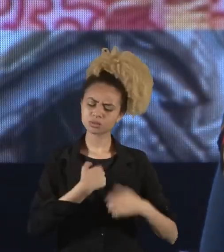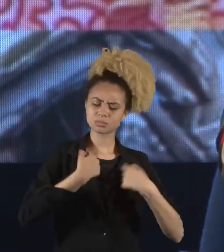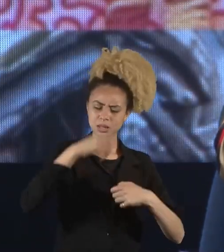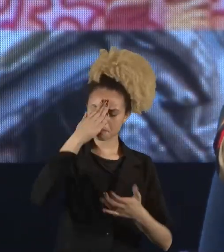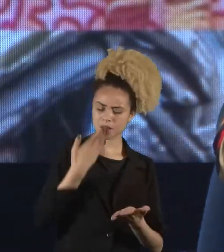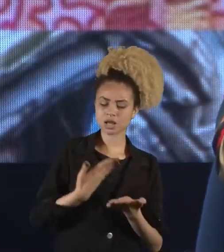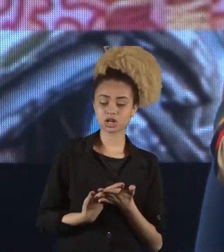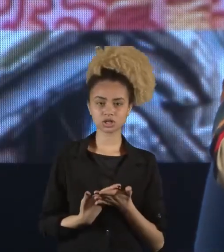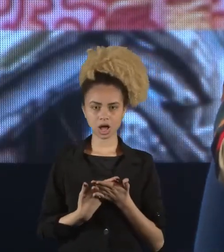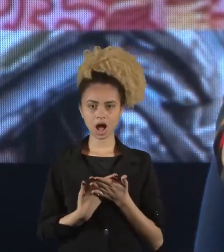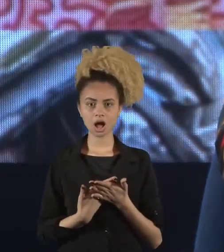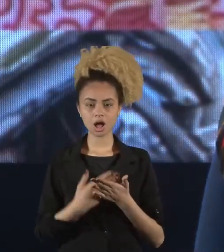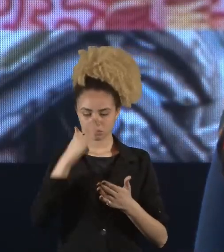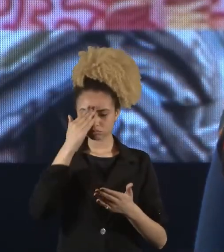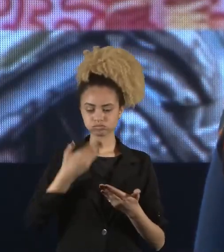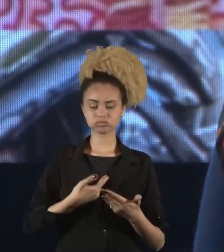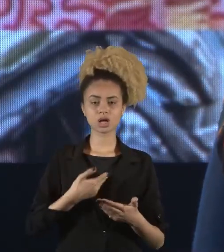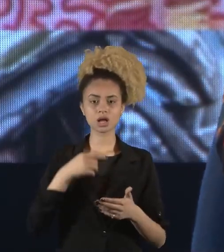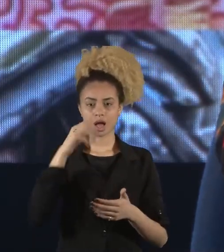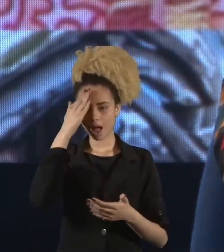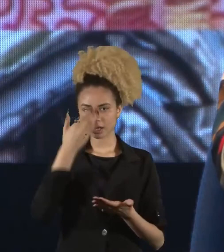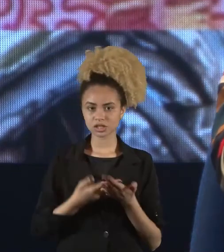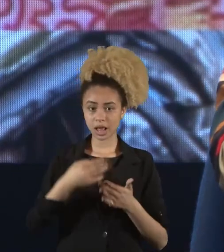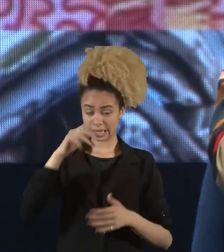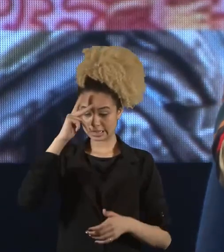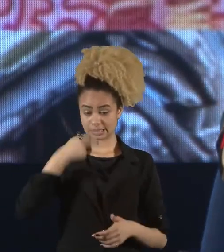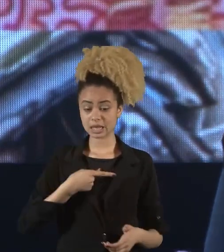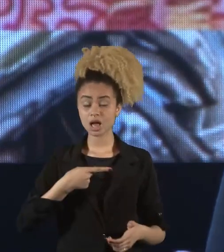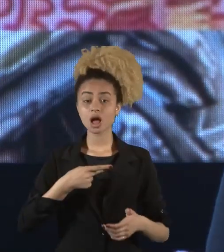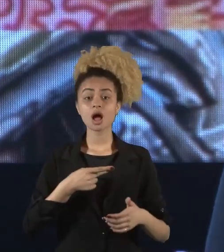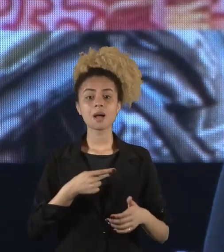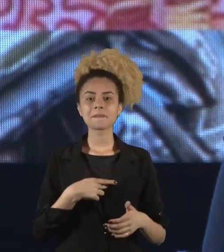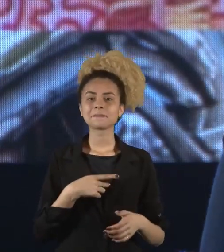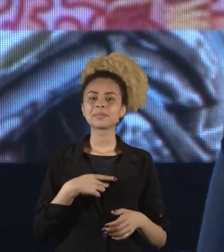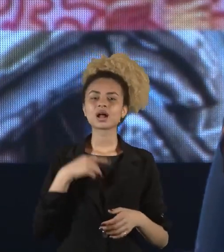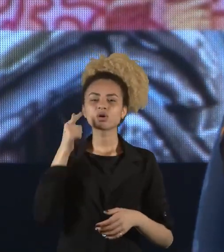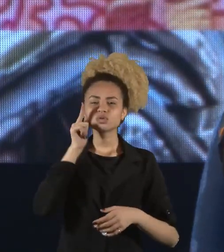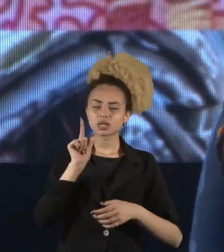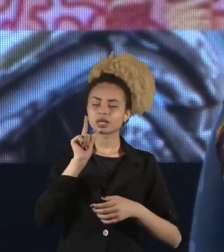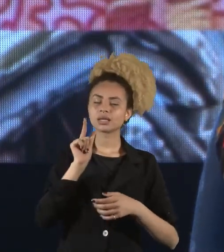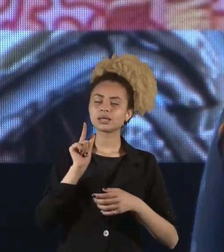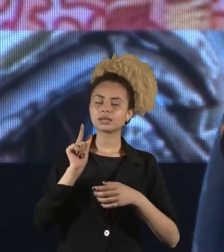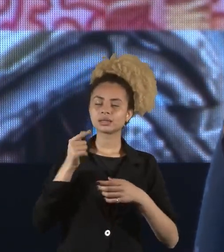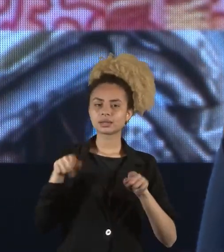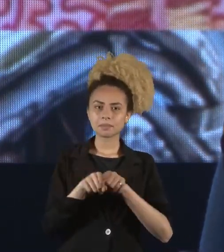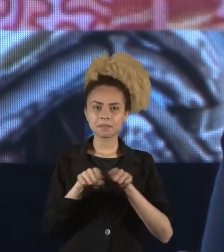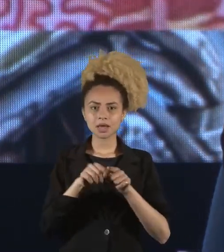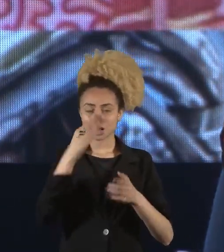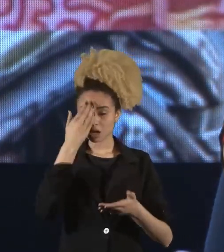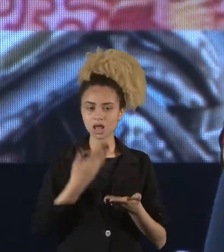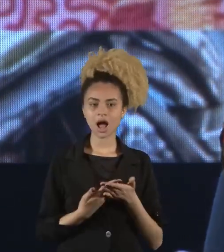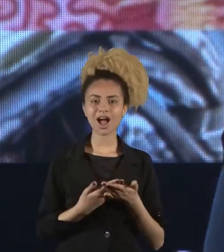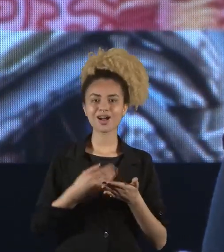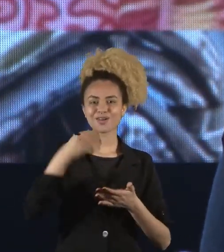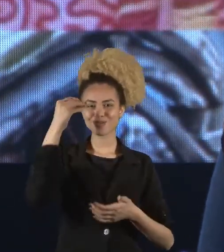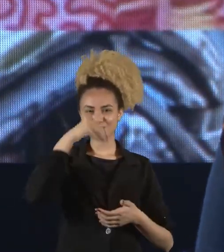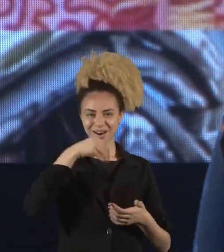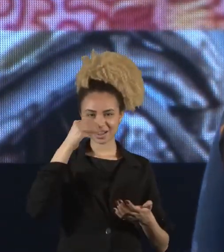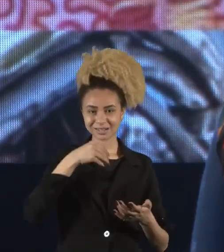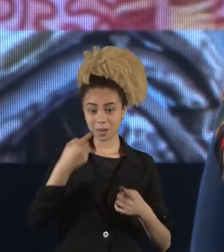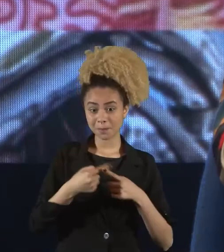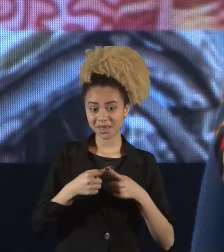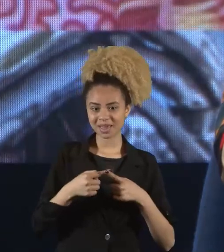lidar com todos esses desafios. E mais, e para lidar com um possível fracasso. Porque o fracasso acaba com a nossa